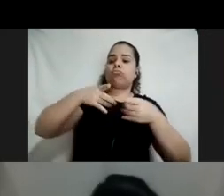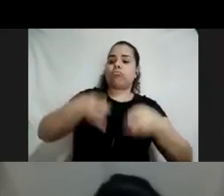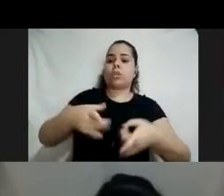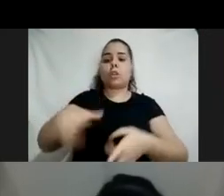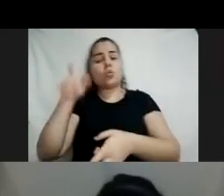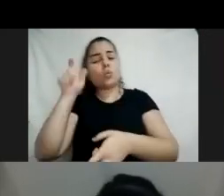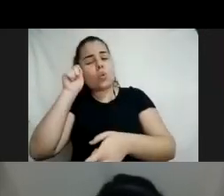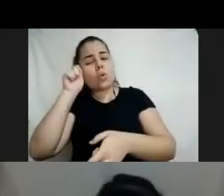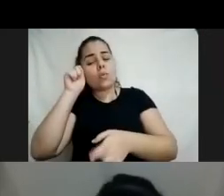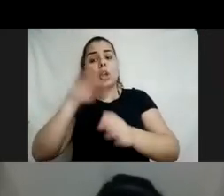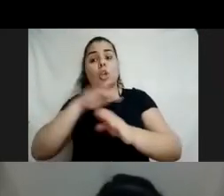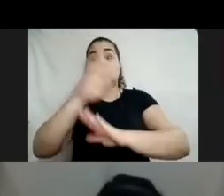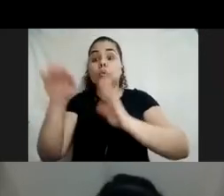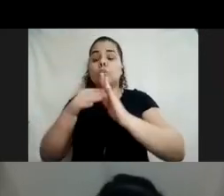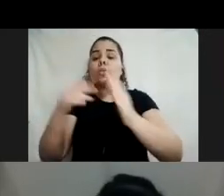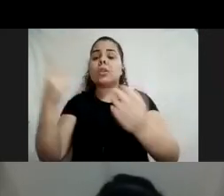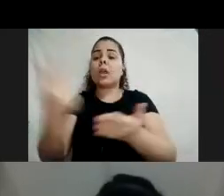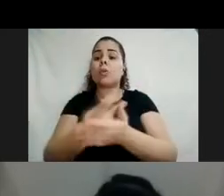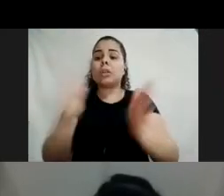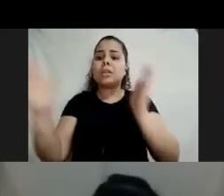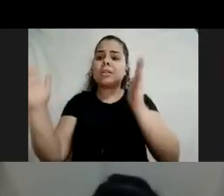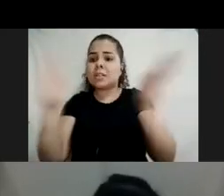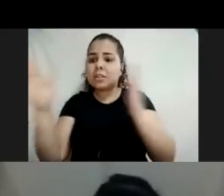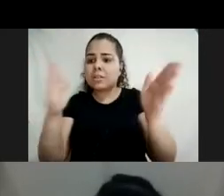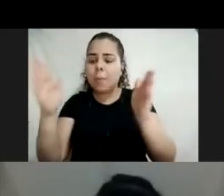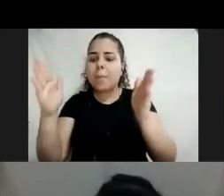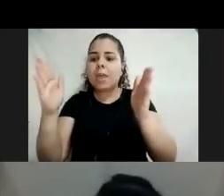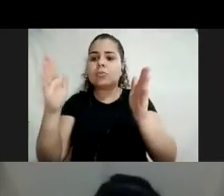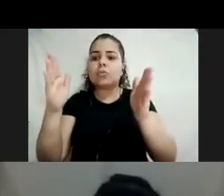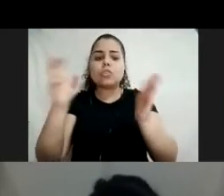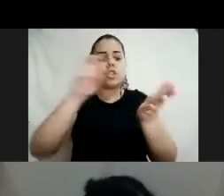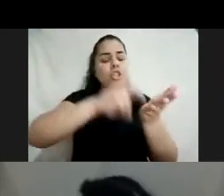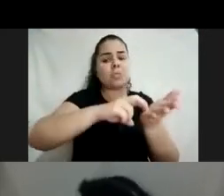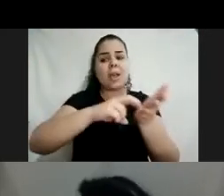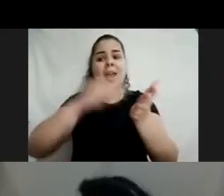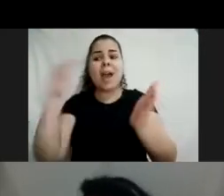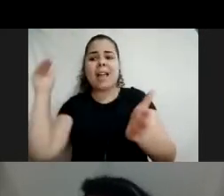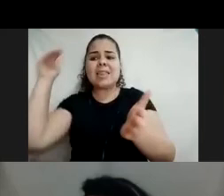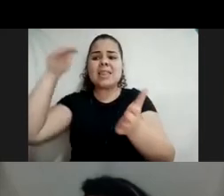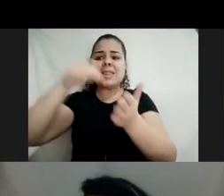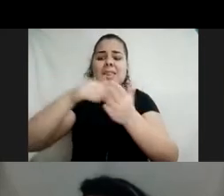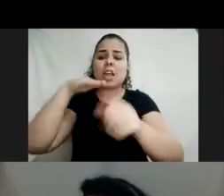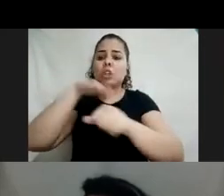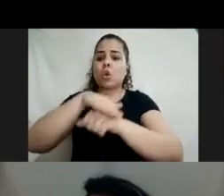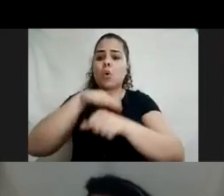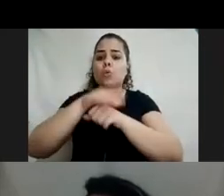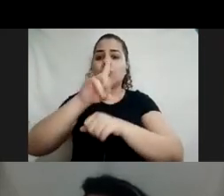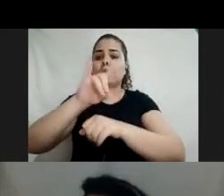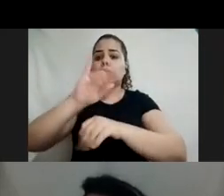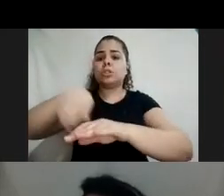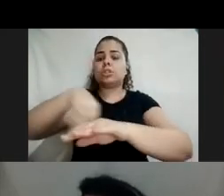aquilo que acontece entre eu acordar e dormir precisa ser acessível. Então, seja a linguagem, seja as